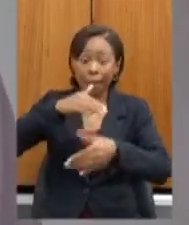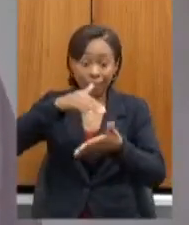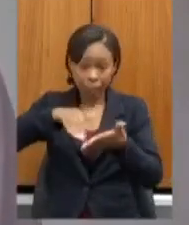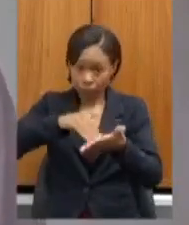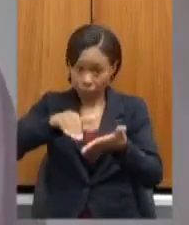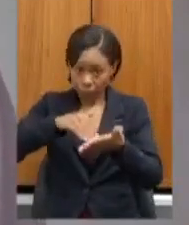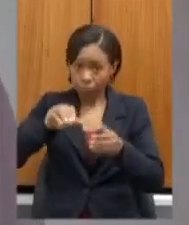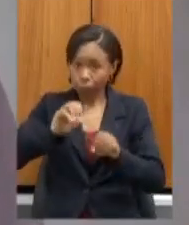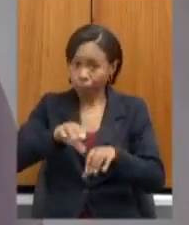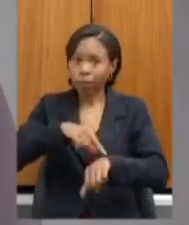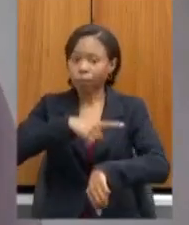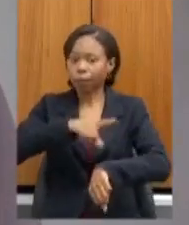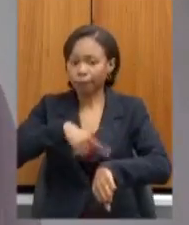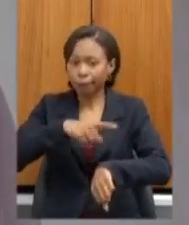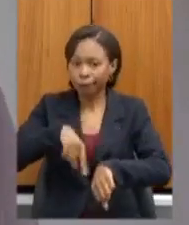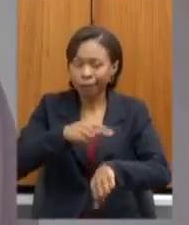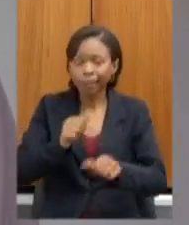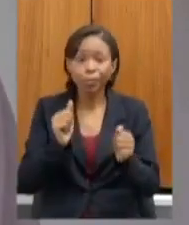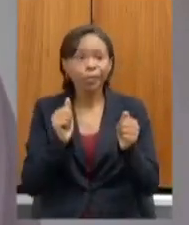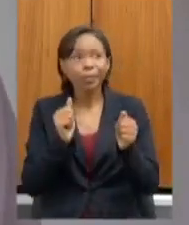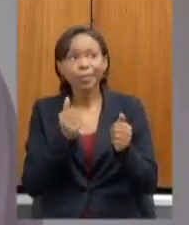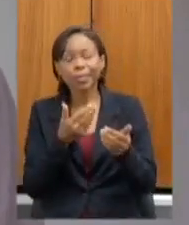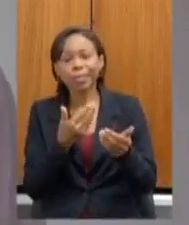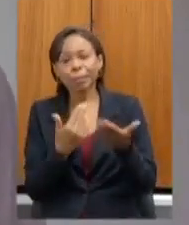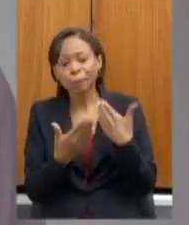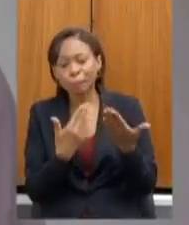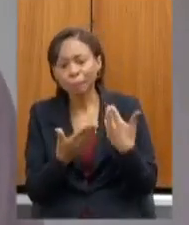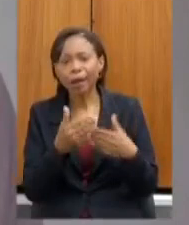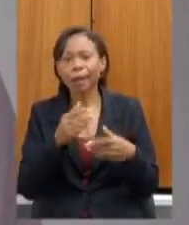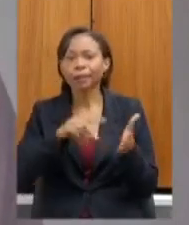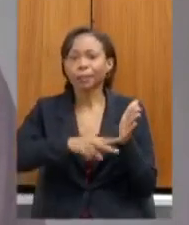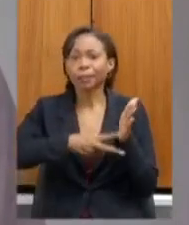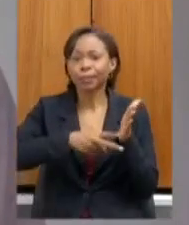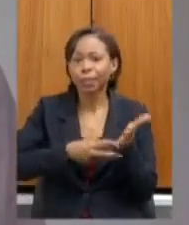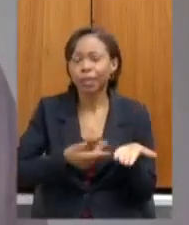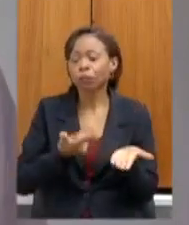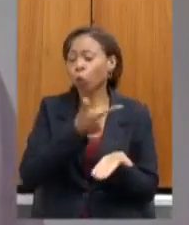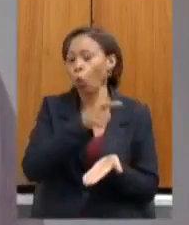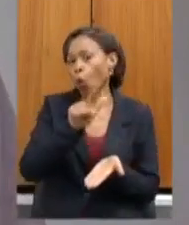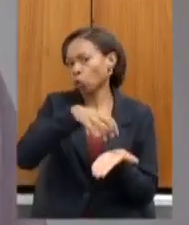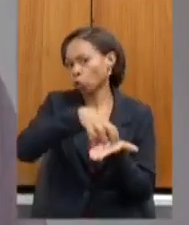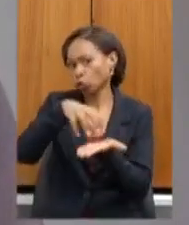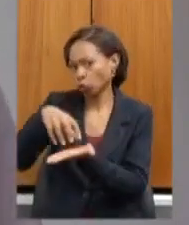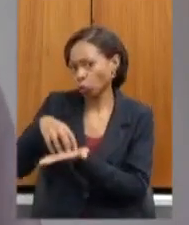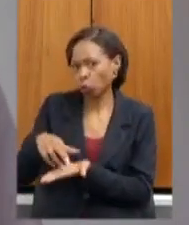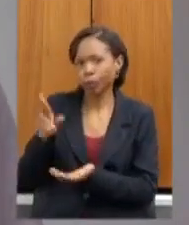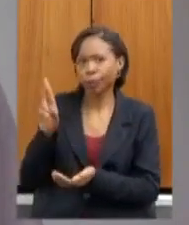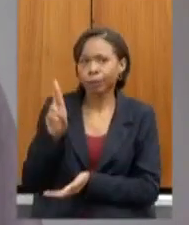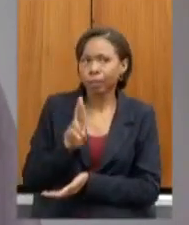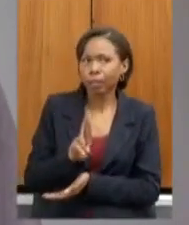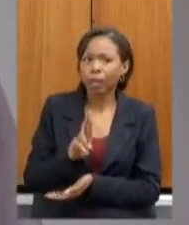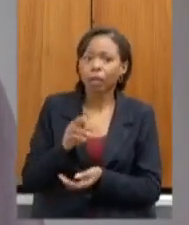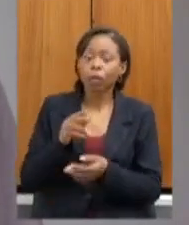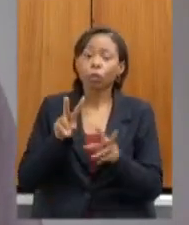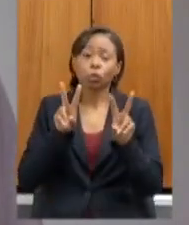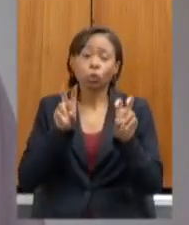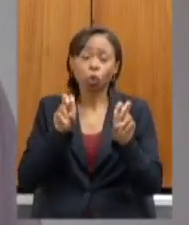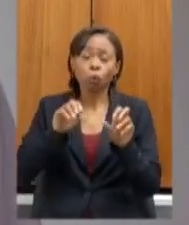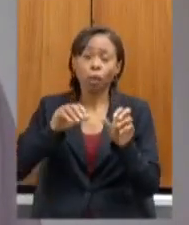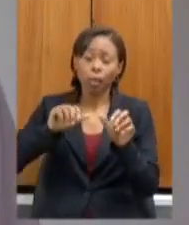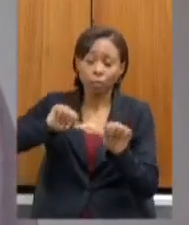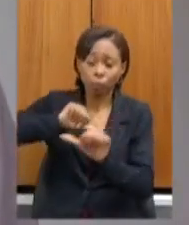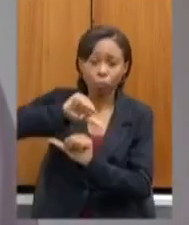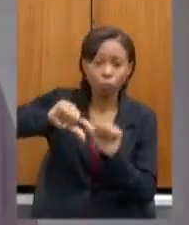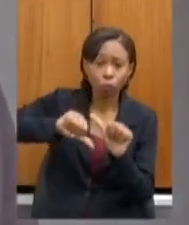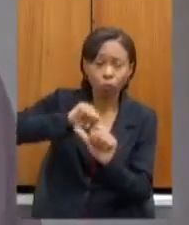discutiu tanto com o sindicato quanto com os demais órgãos de representação sobre os processos de educação híbrida foram